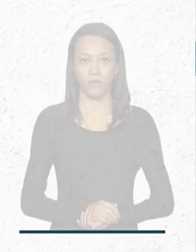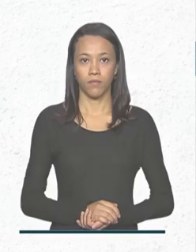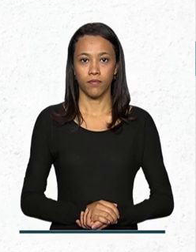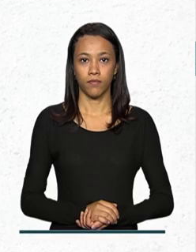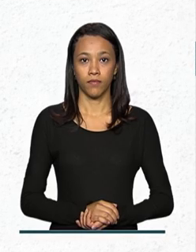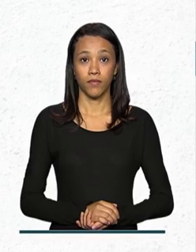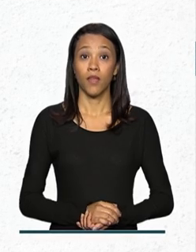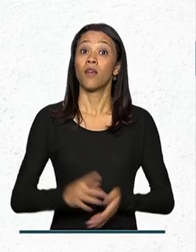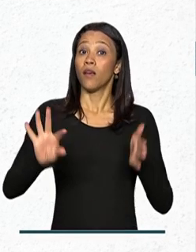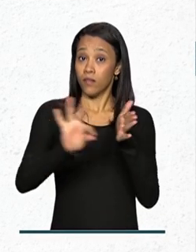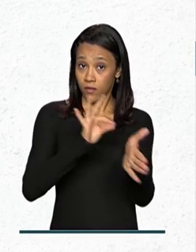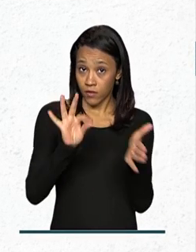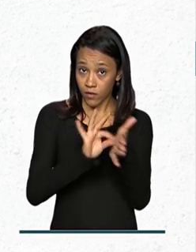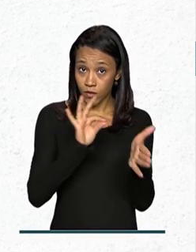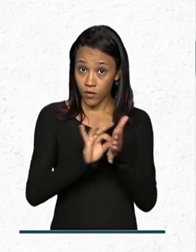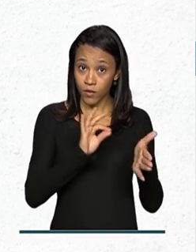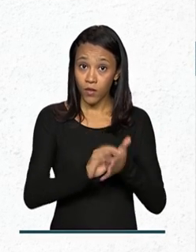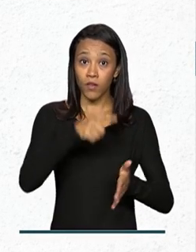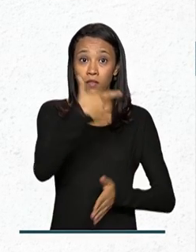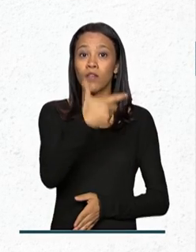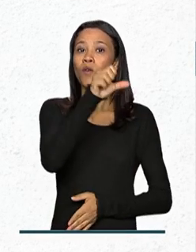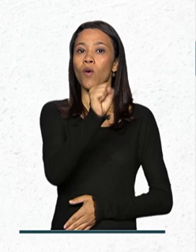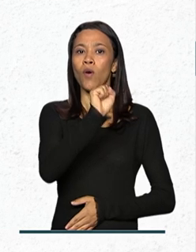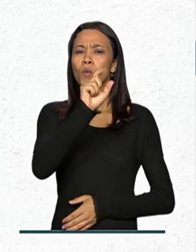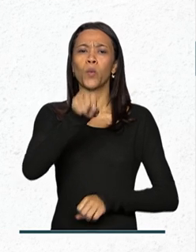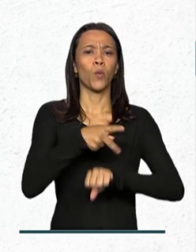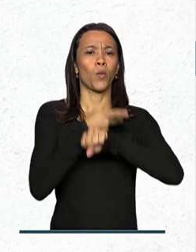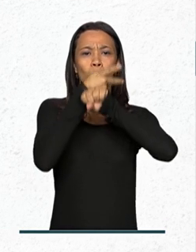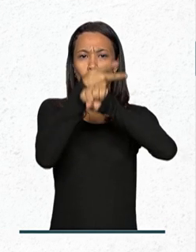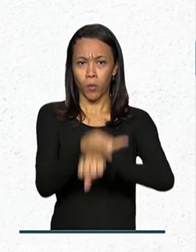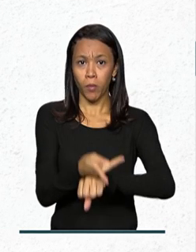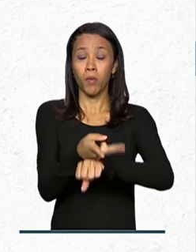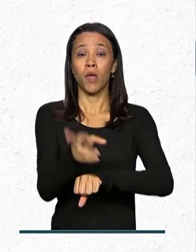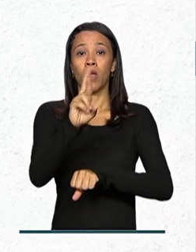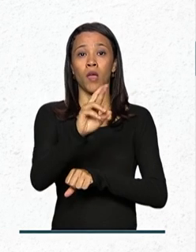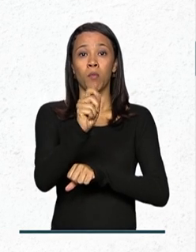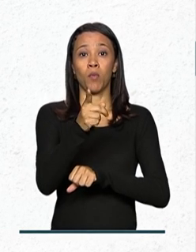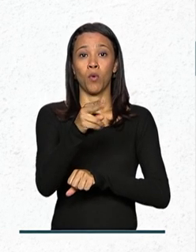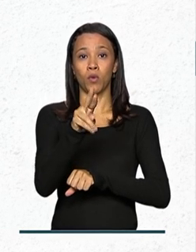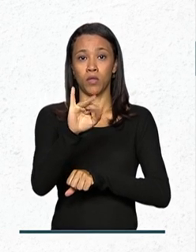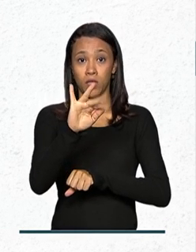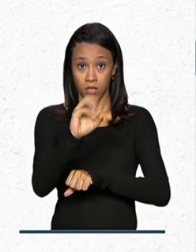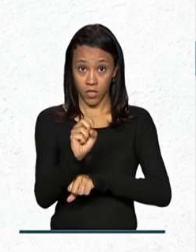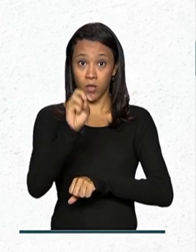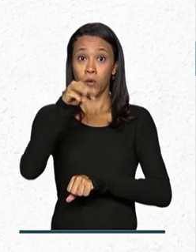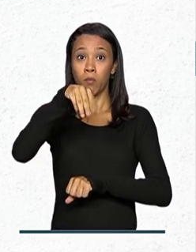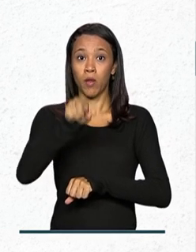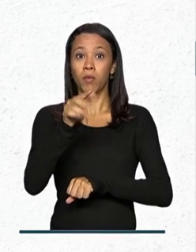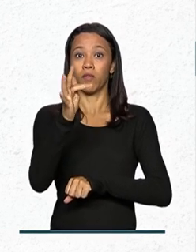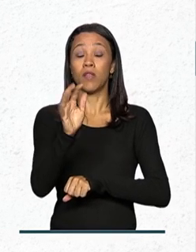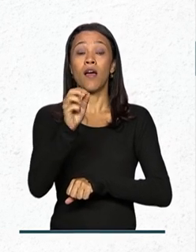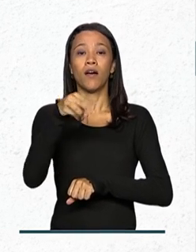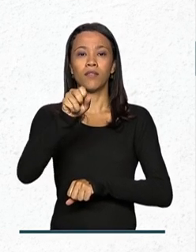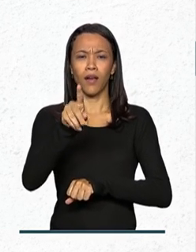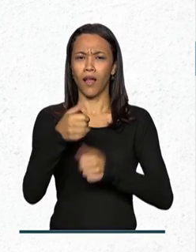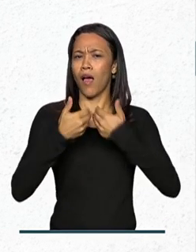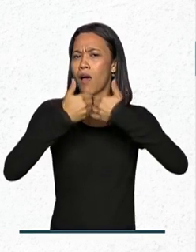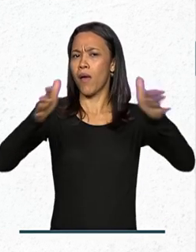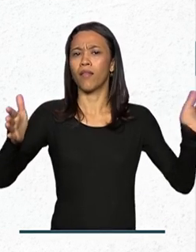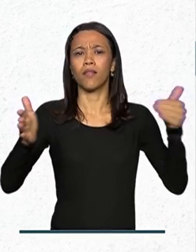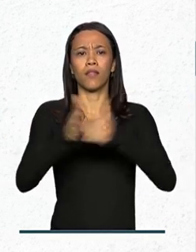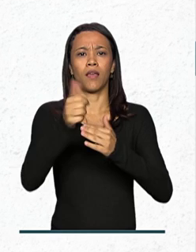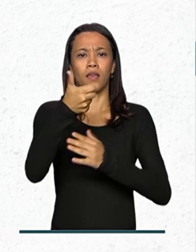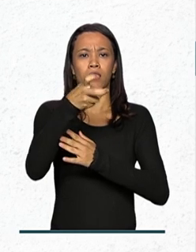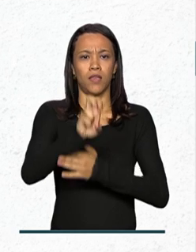As inscrições para a 28ª edição do Prêmio Rodrigo Melo Franco de Andrade estão abertas até 15 de